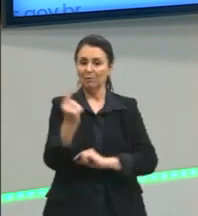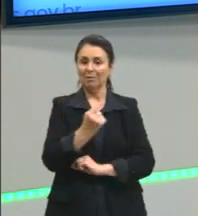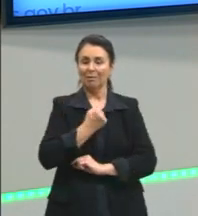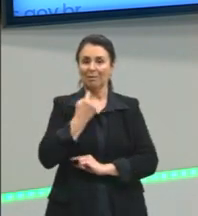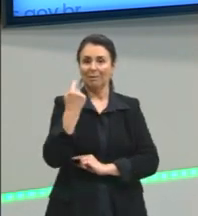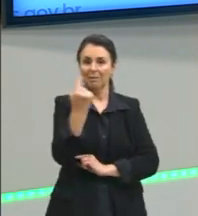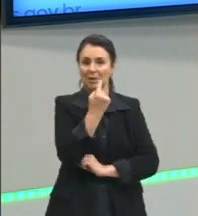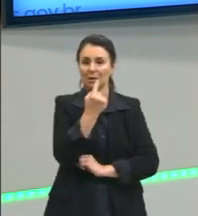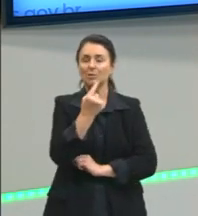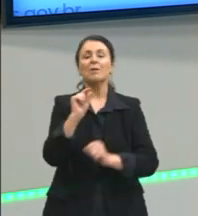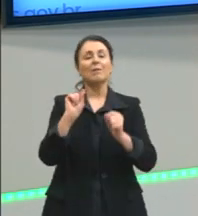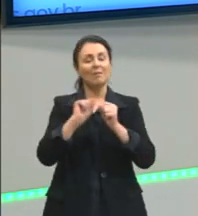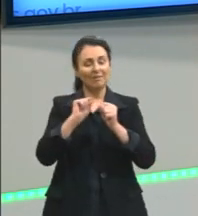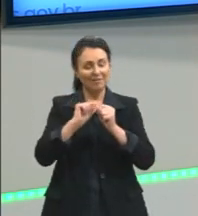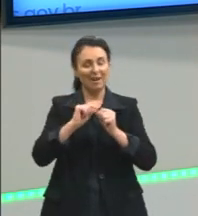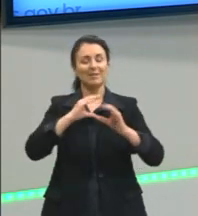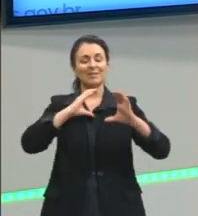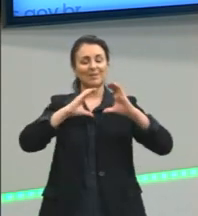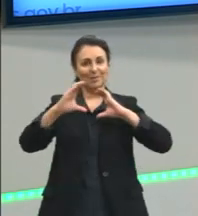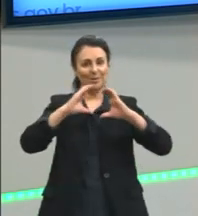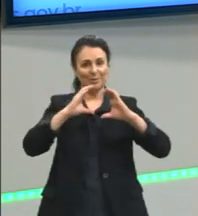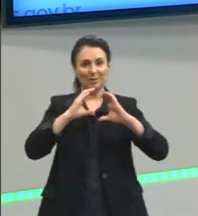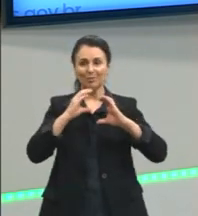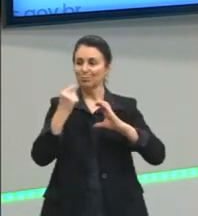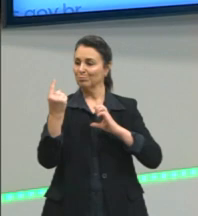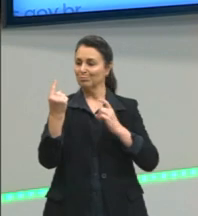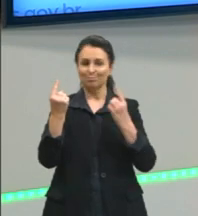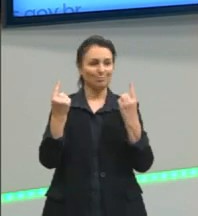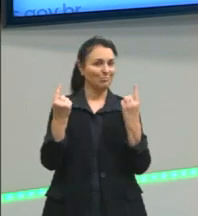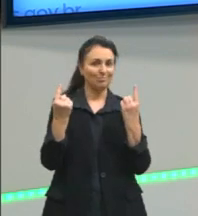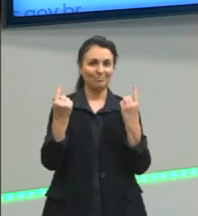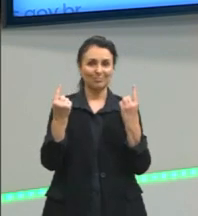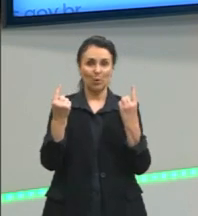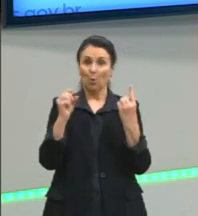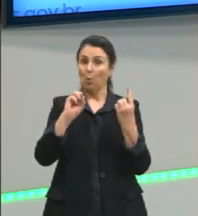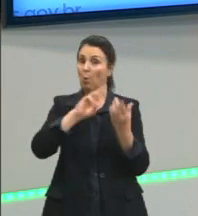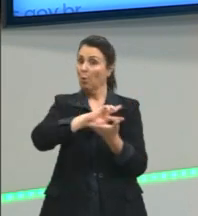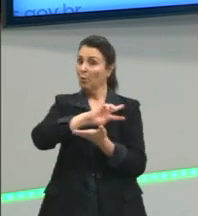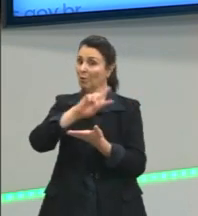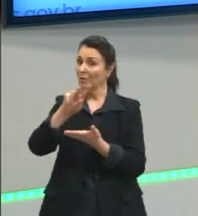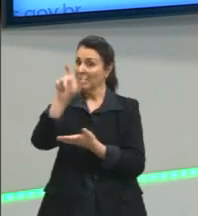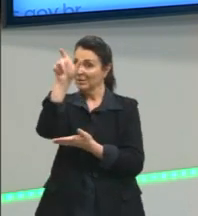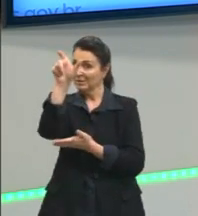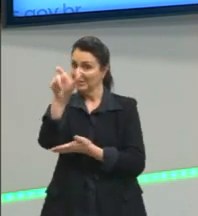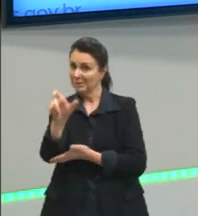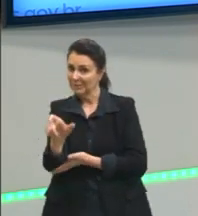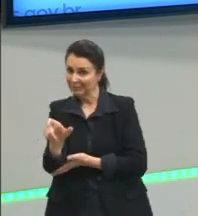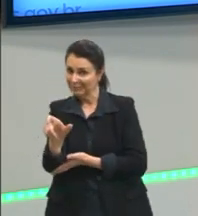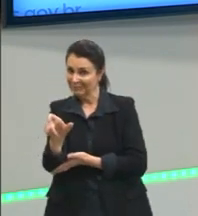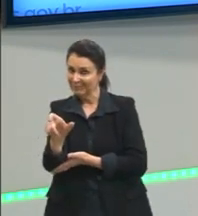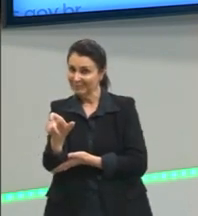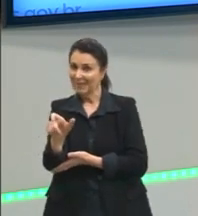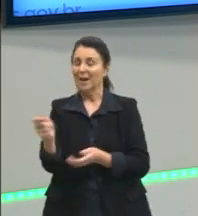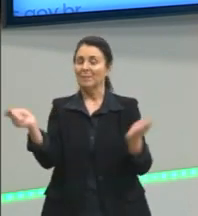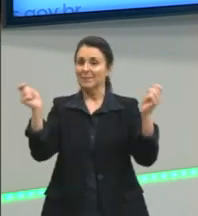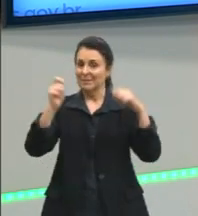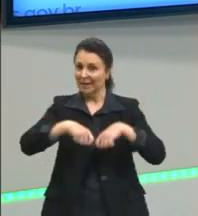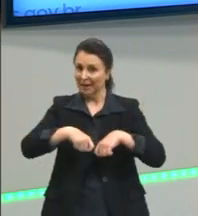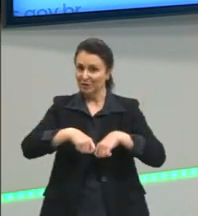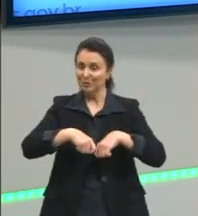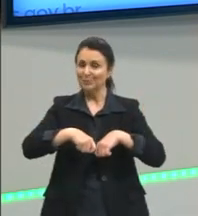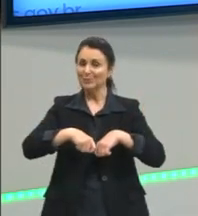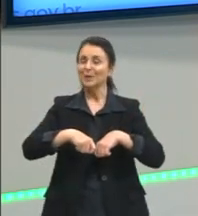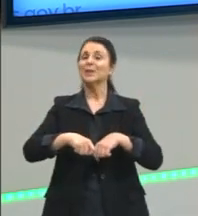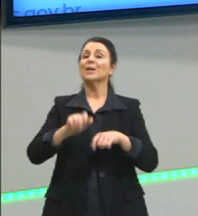se comunica. Então, a linguagem é essa capacidade de transmitir mensagens. Ela é a